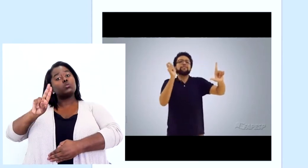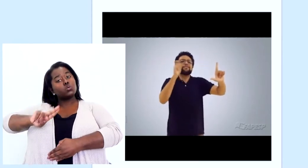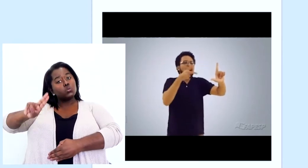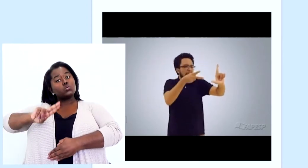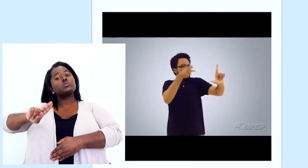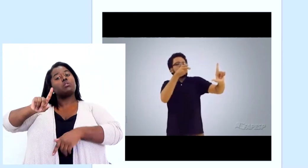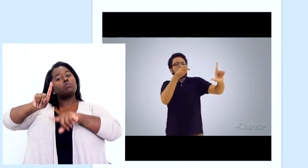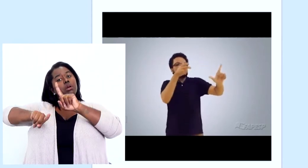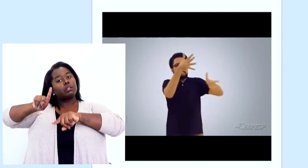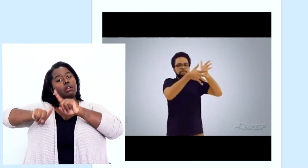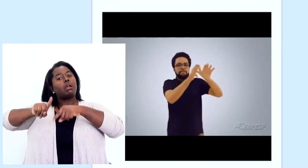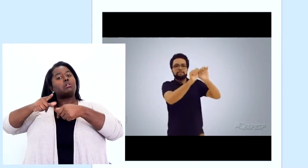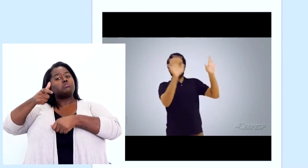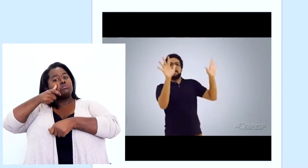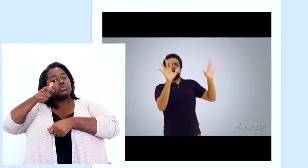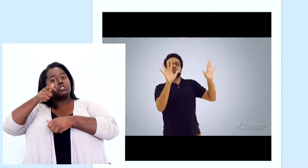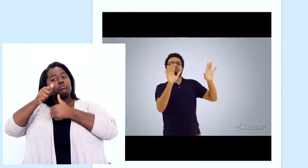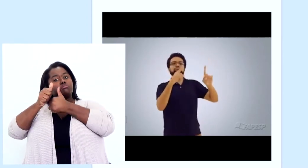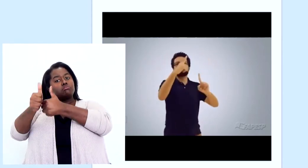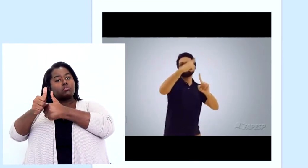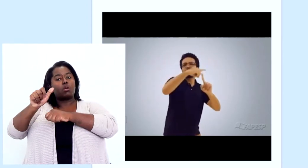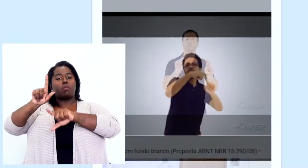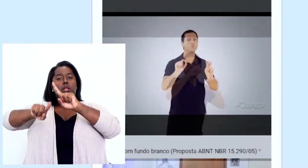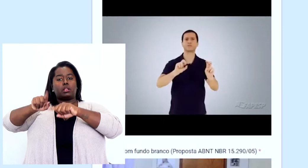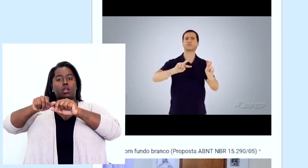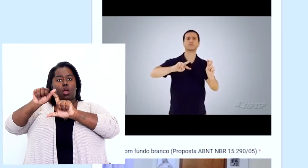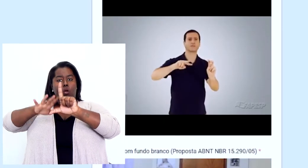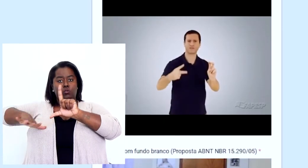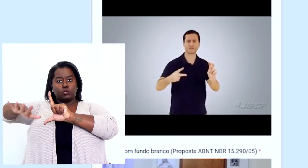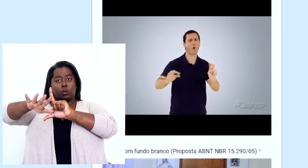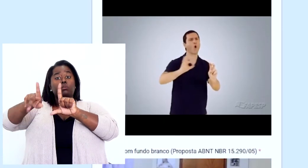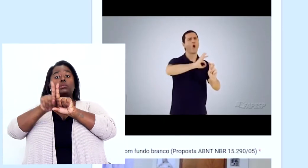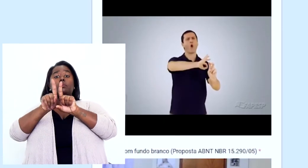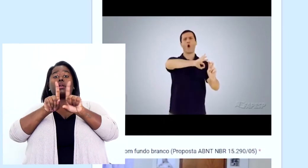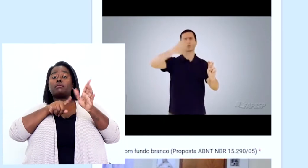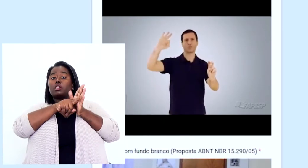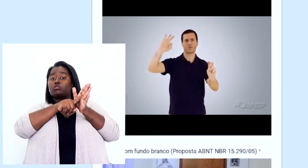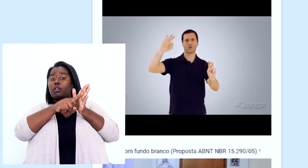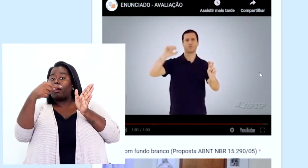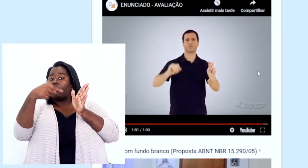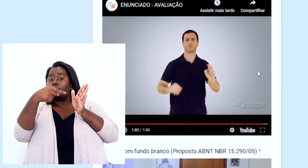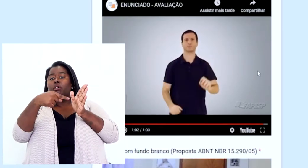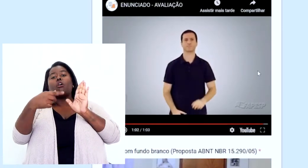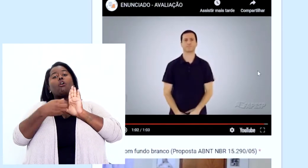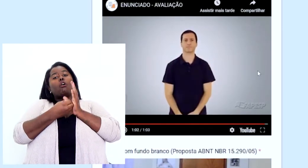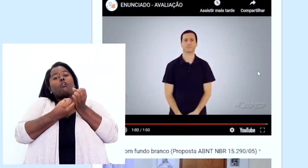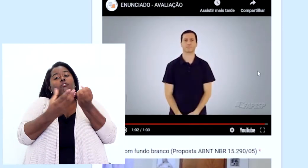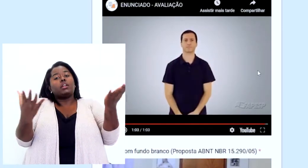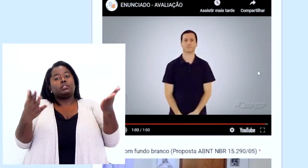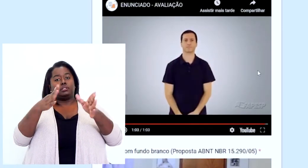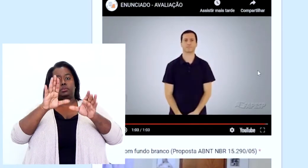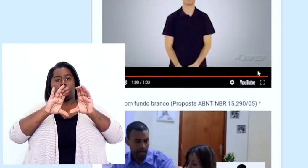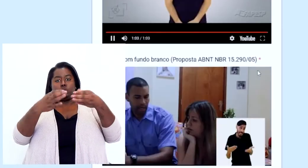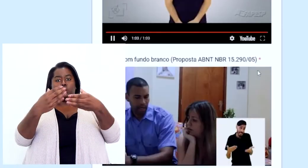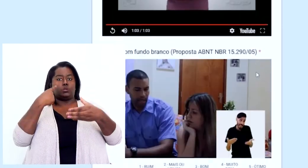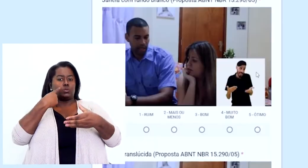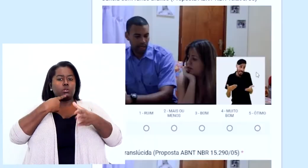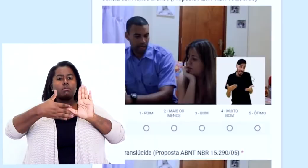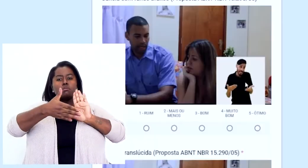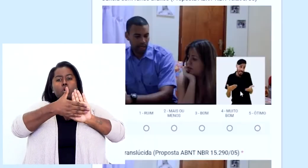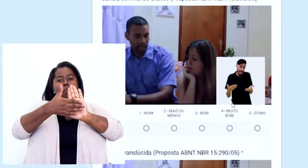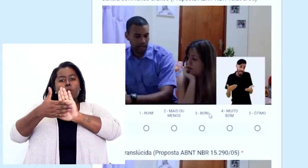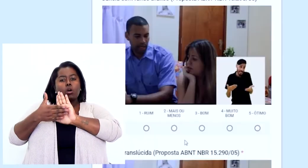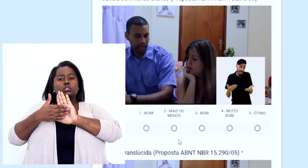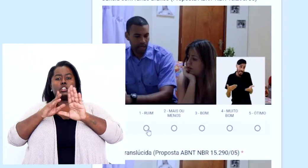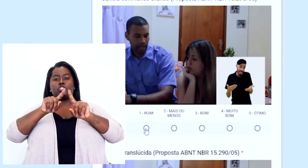consome obras audiovisuais e também nesse questionário oferecer para a comunidade surda propostas de janelas de